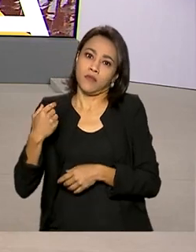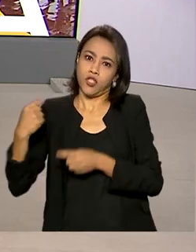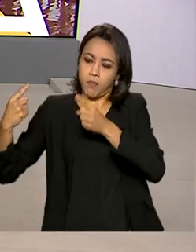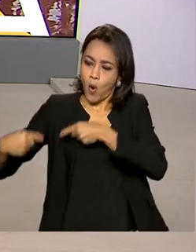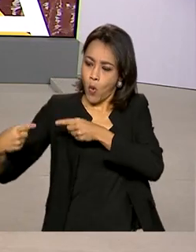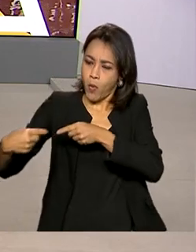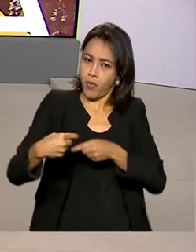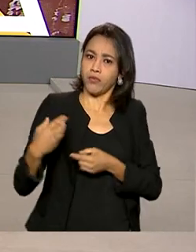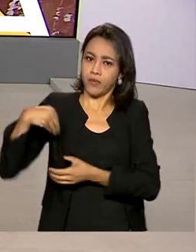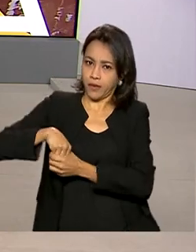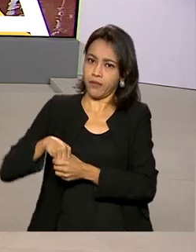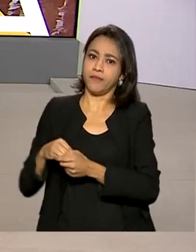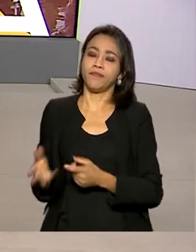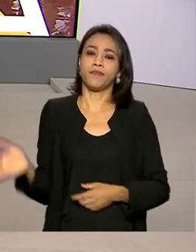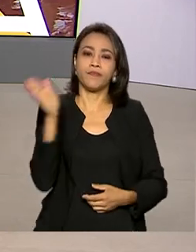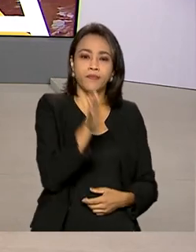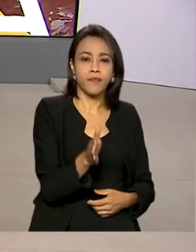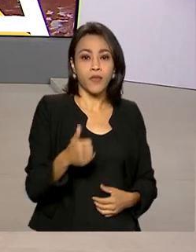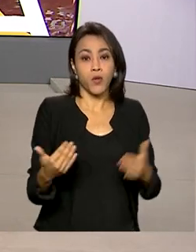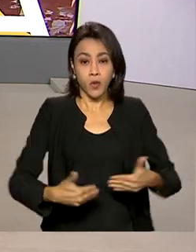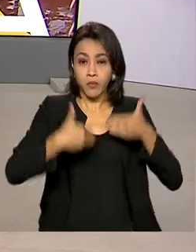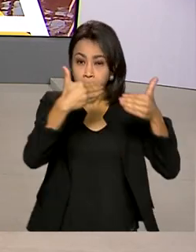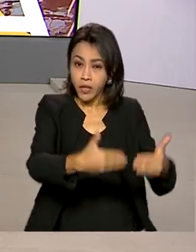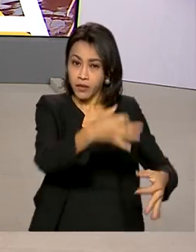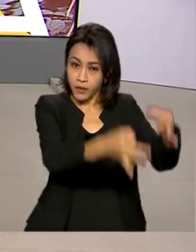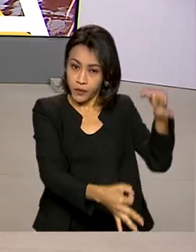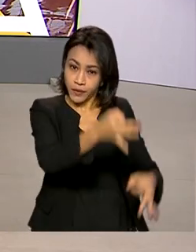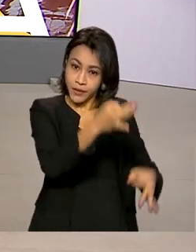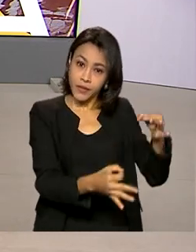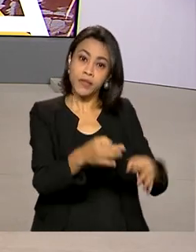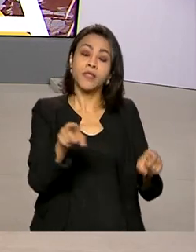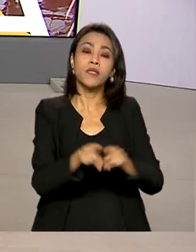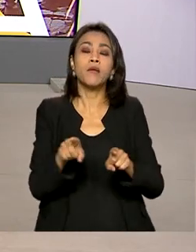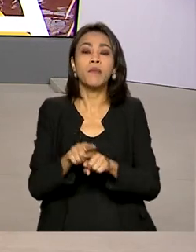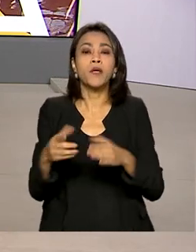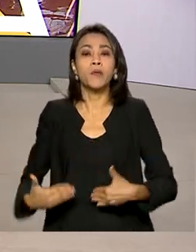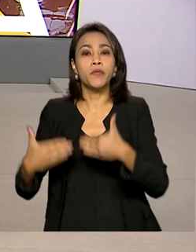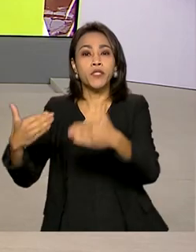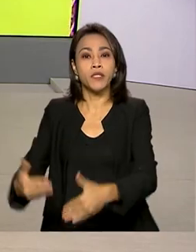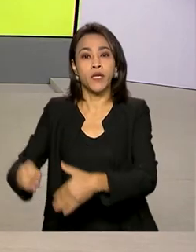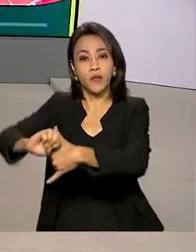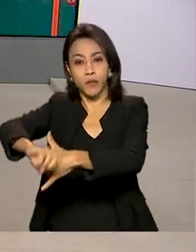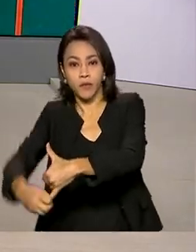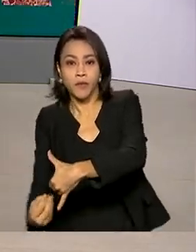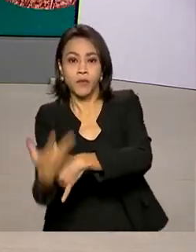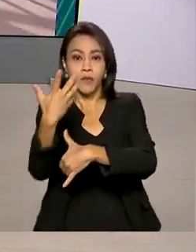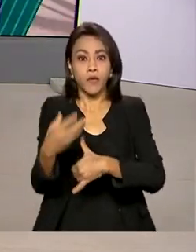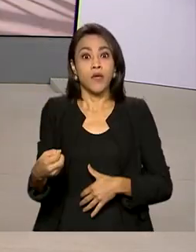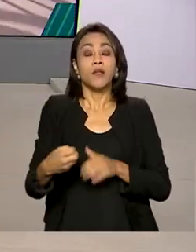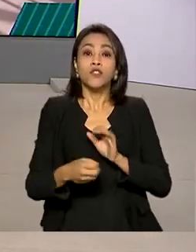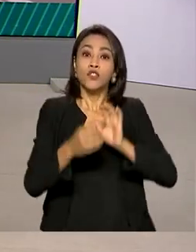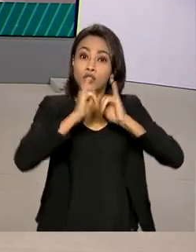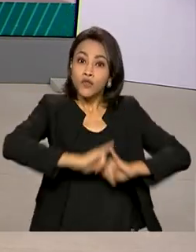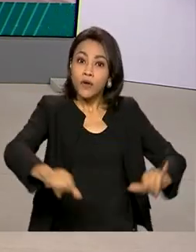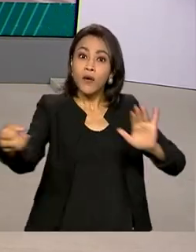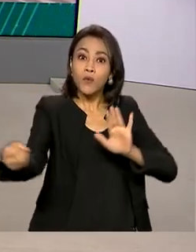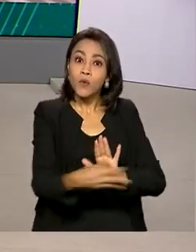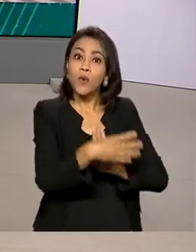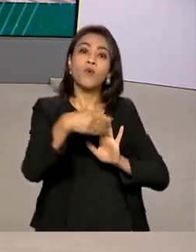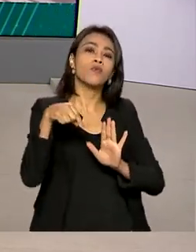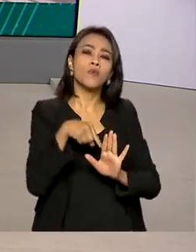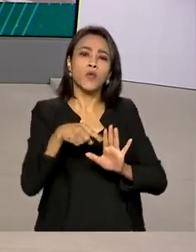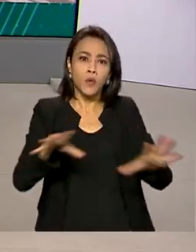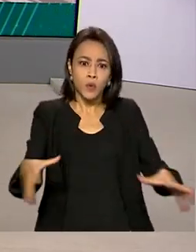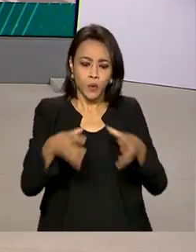Os Ministérios da Justiça e Segurança Pública e do Meio Ambiente lançaram uma nova edição da Operação Guardiões do Bioma.